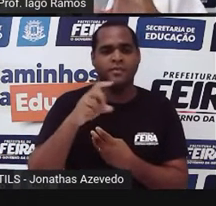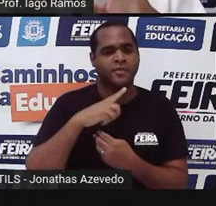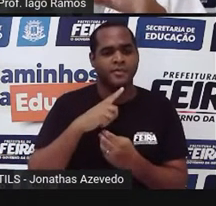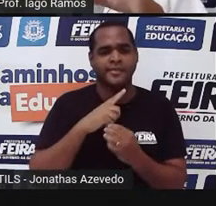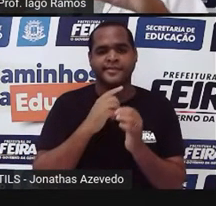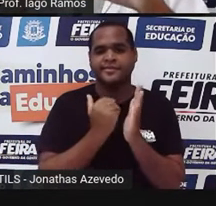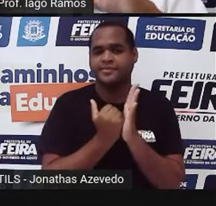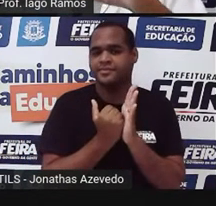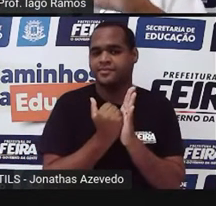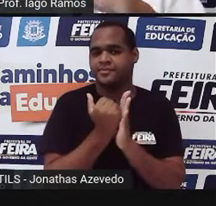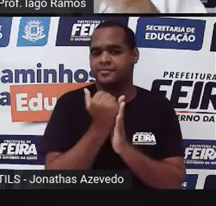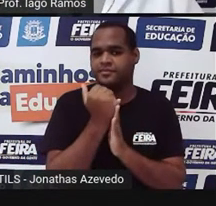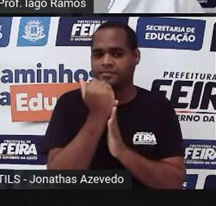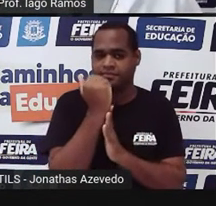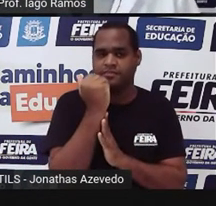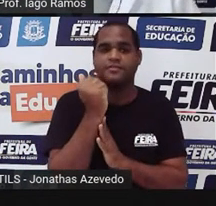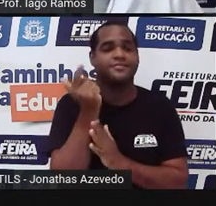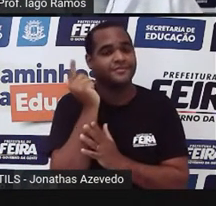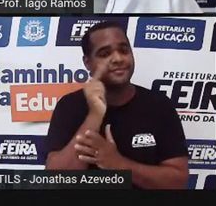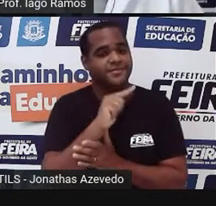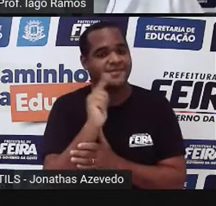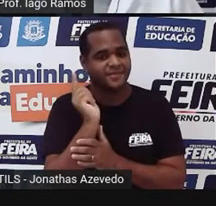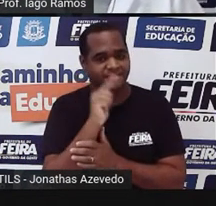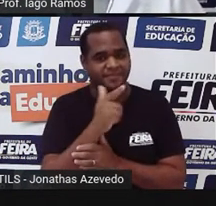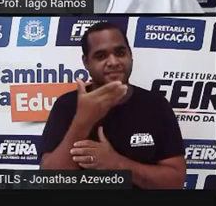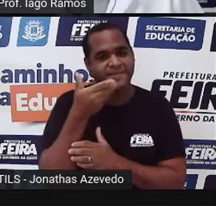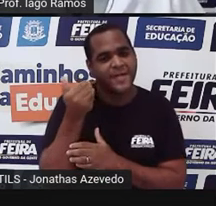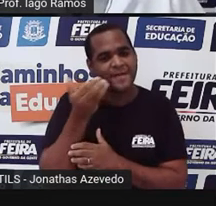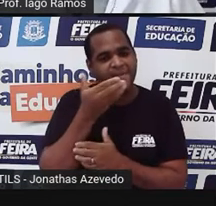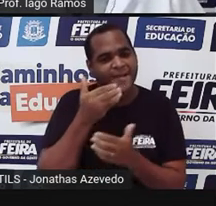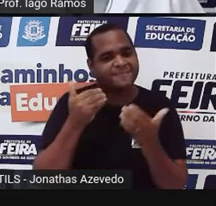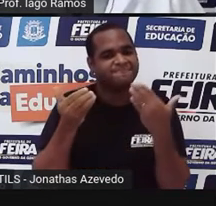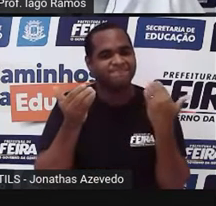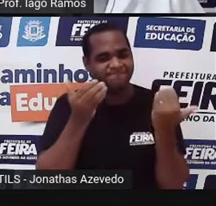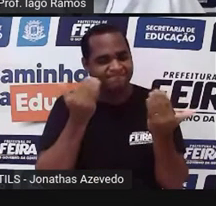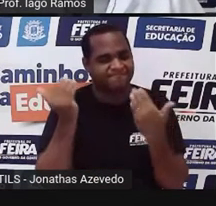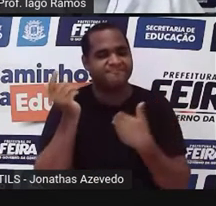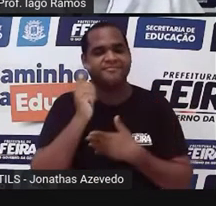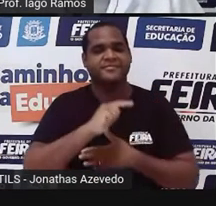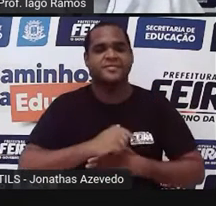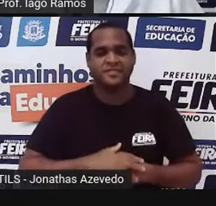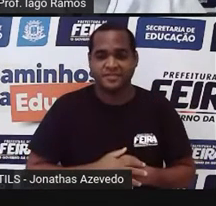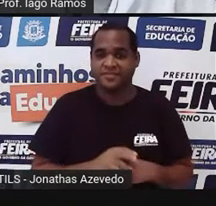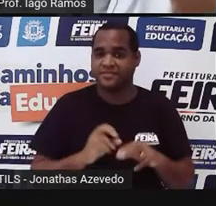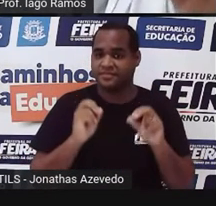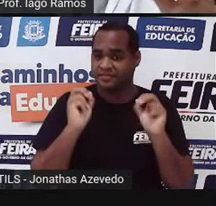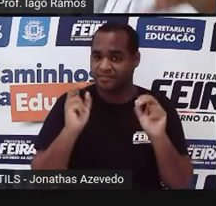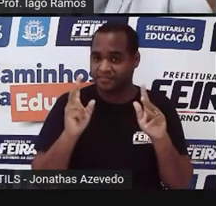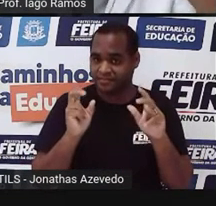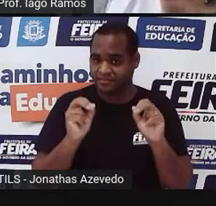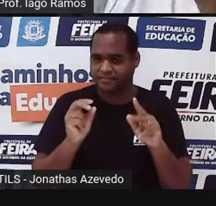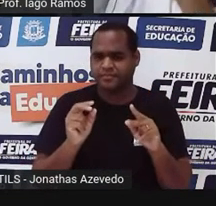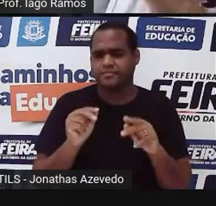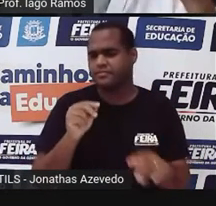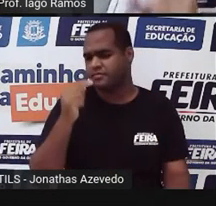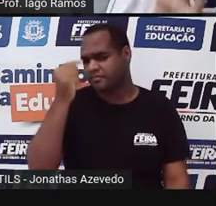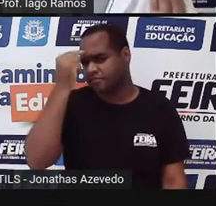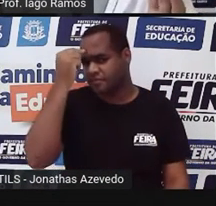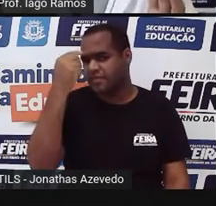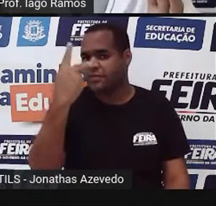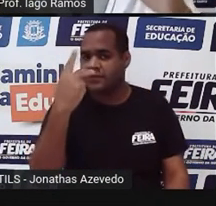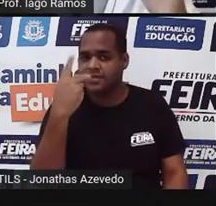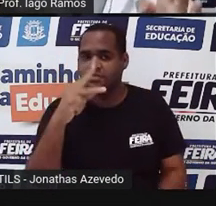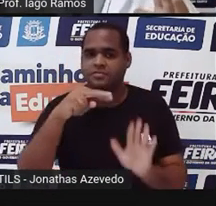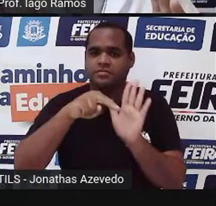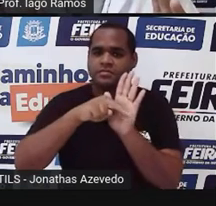aumentando aí, ó. Em cada unidade, você foi melhorando o seu desempenho. Tá certo? Bacana. Então, imagine que essas são as suas